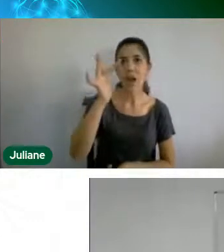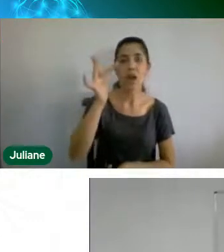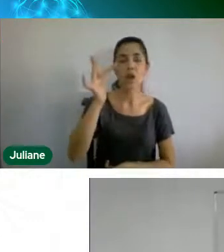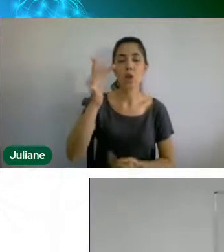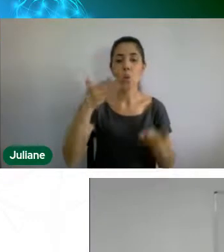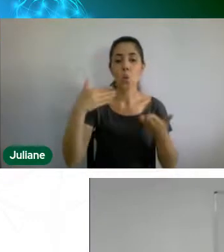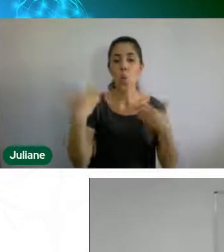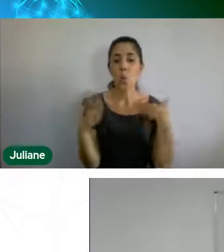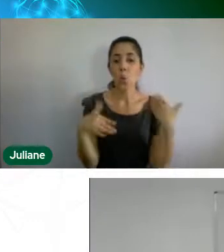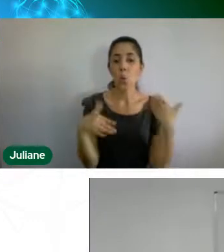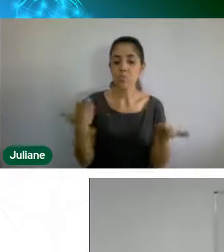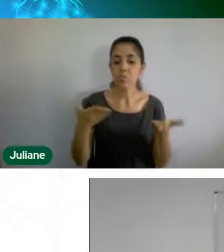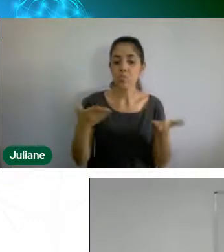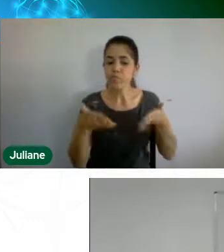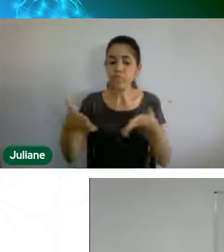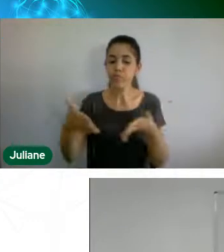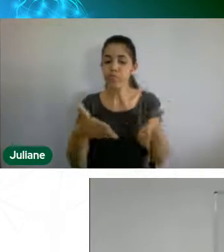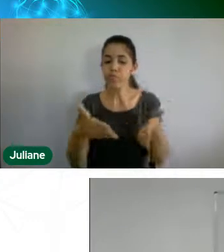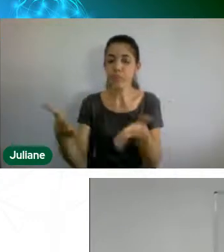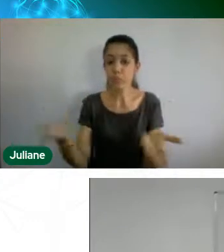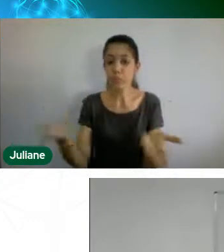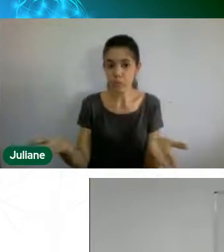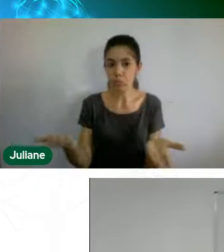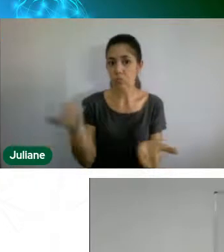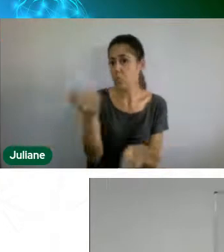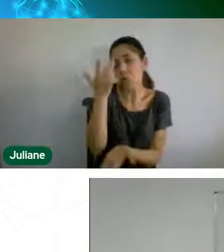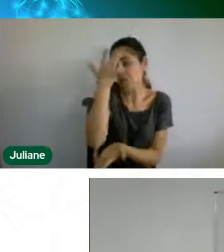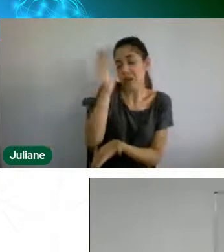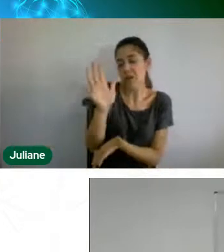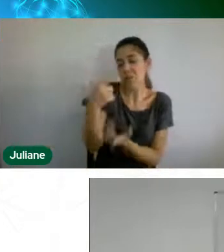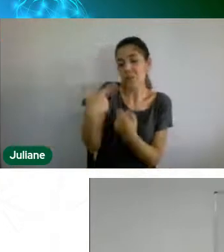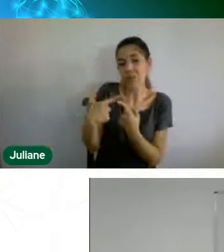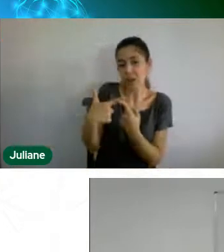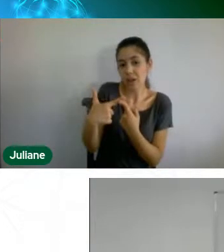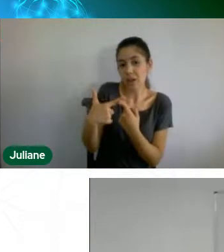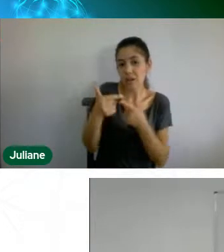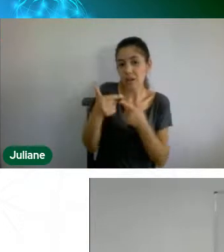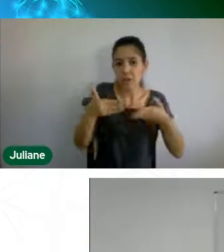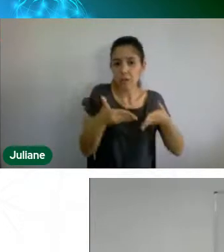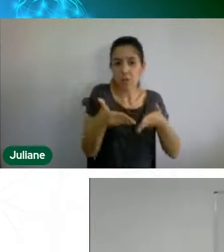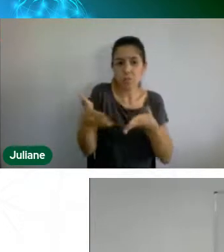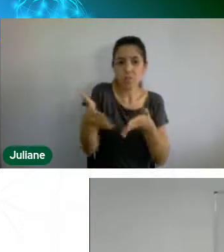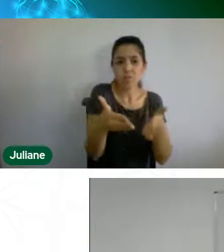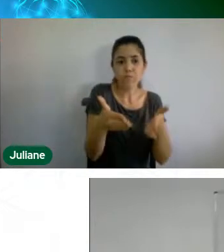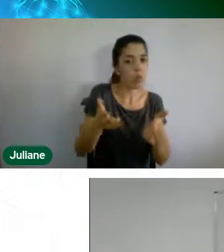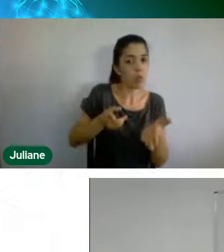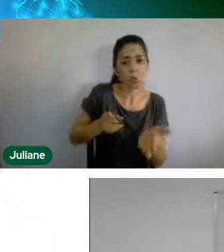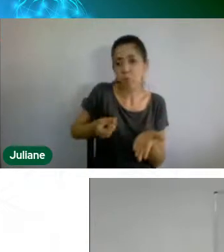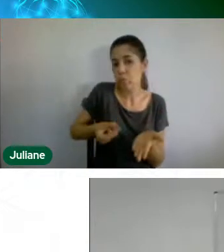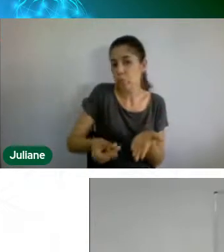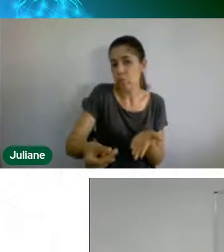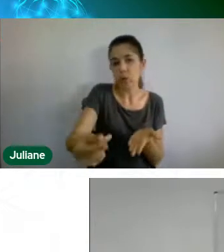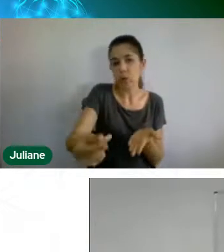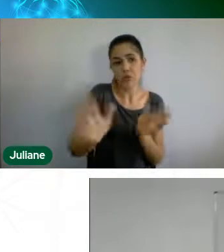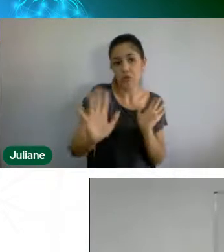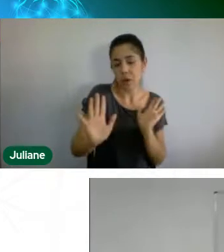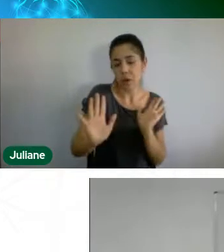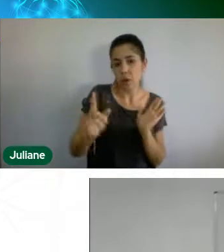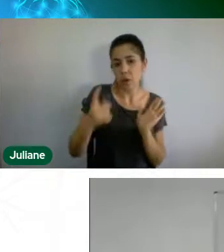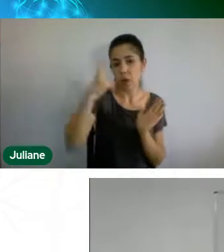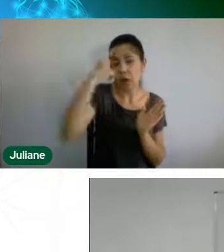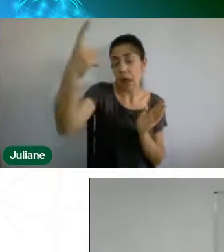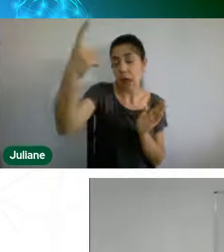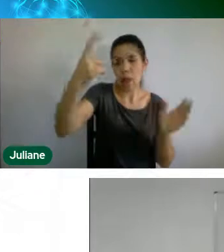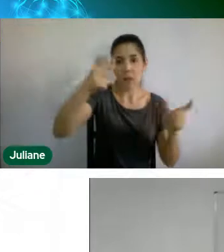rede é ficar maior, quanto maior possível, se vincular a mais gente, a mais pessoas,